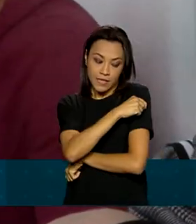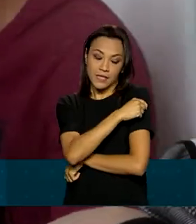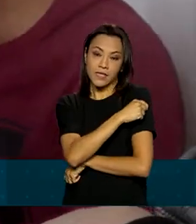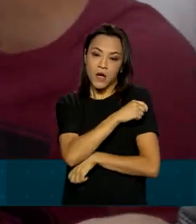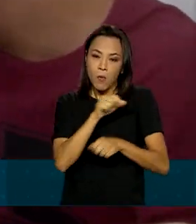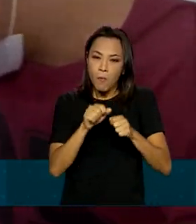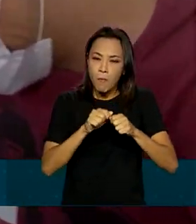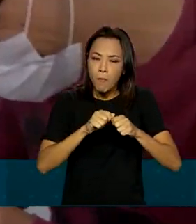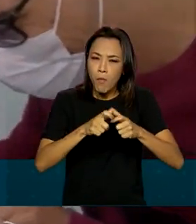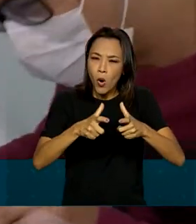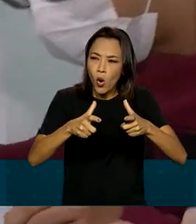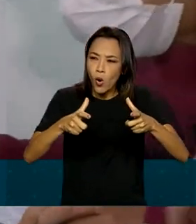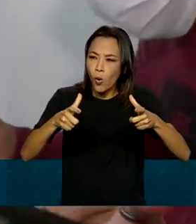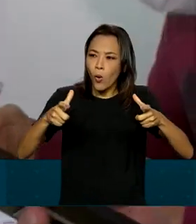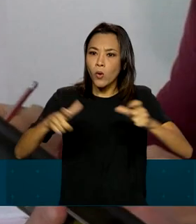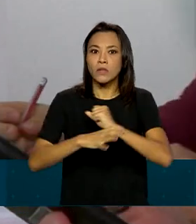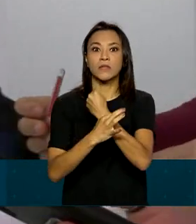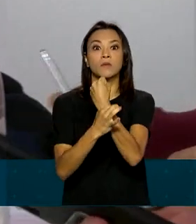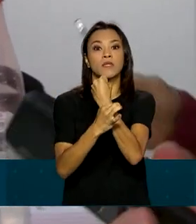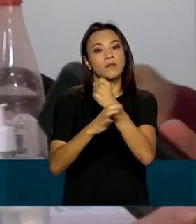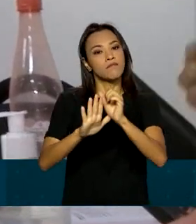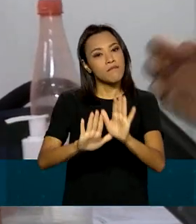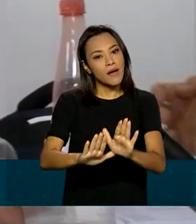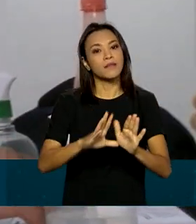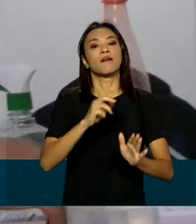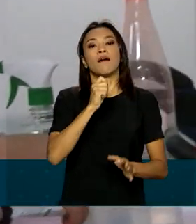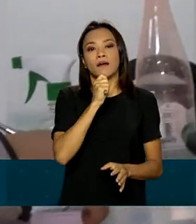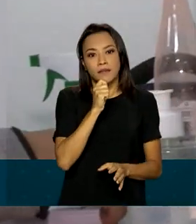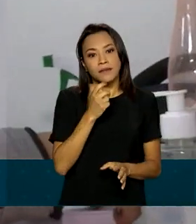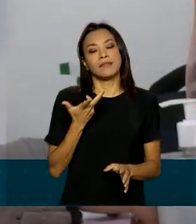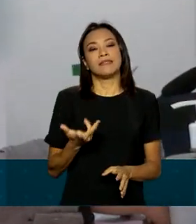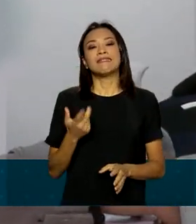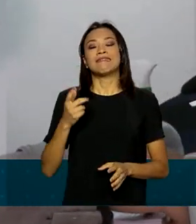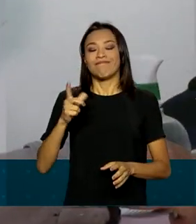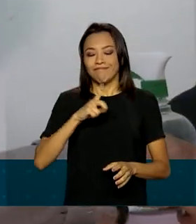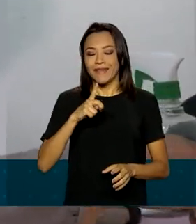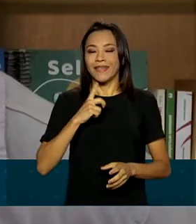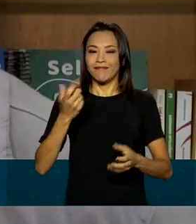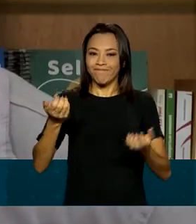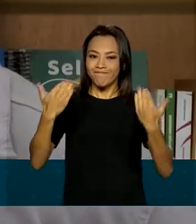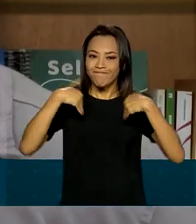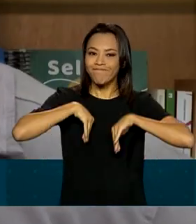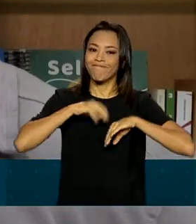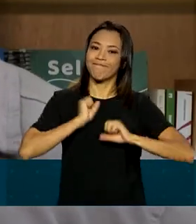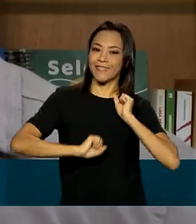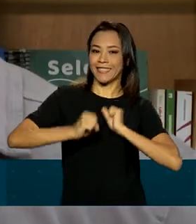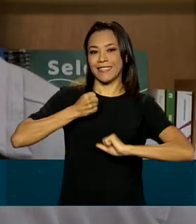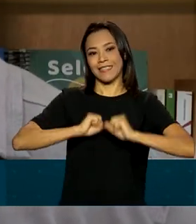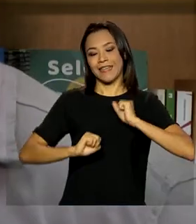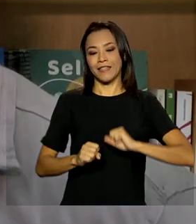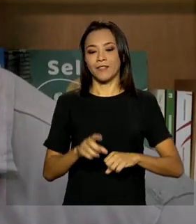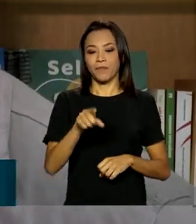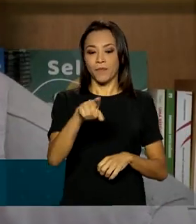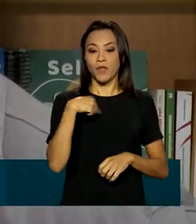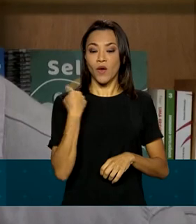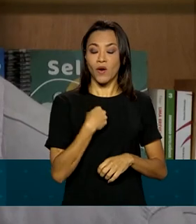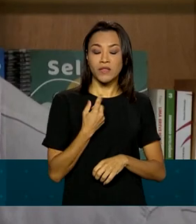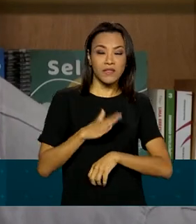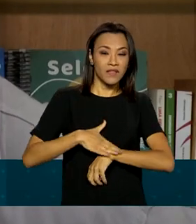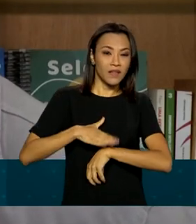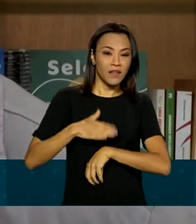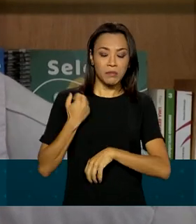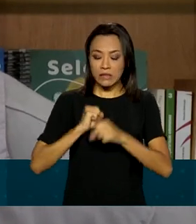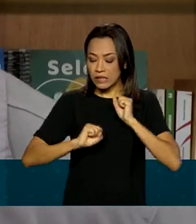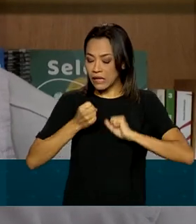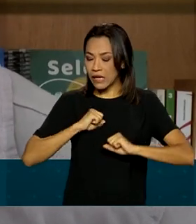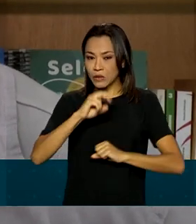uma segurança a mais, mas ainda assim a ansiedade toma conta. A gente ficou muito tempo isolado, eu mesmo fiquei acho que